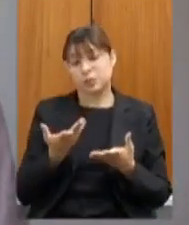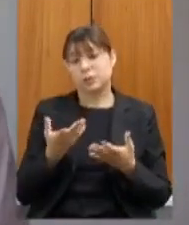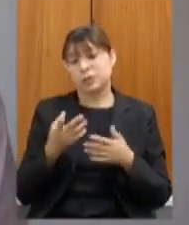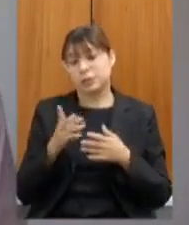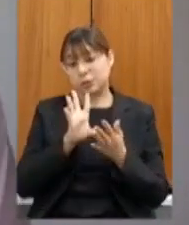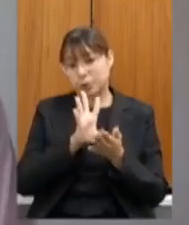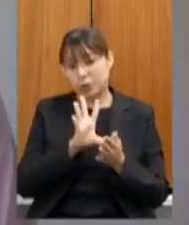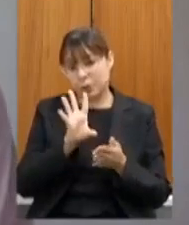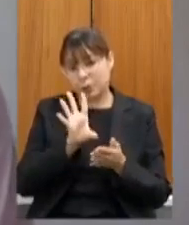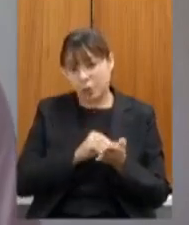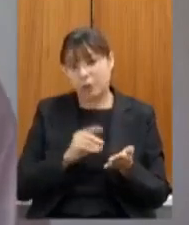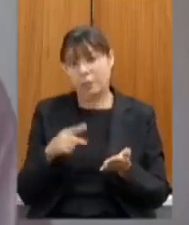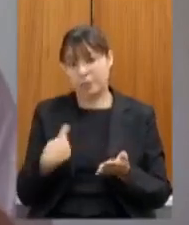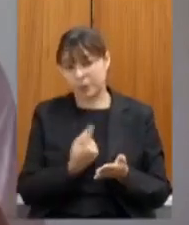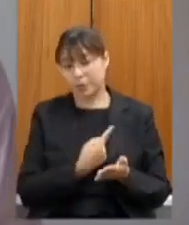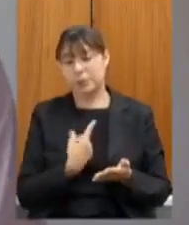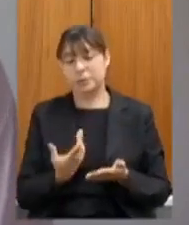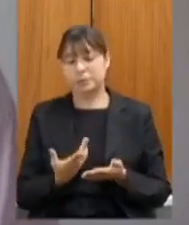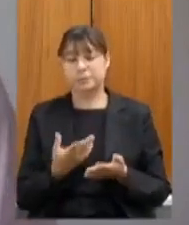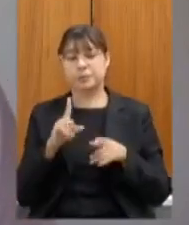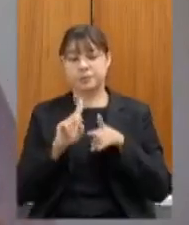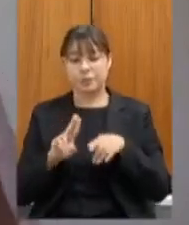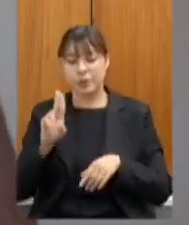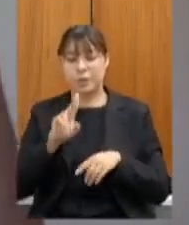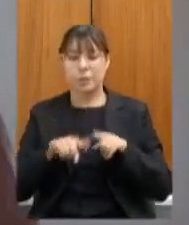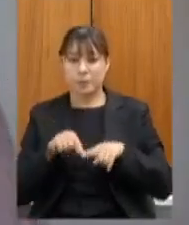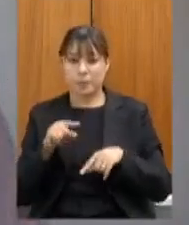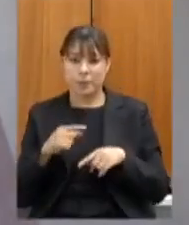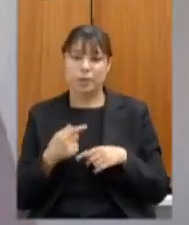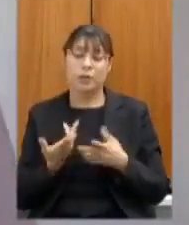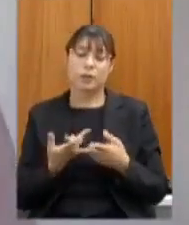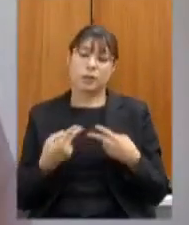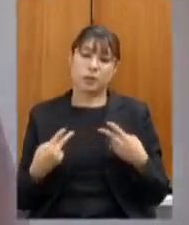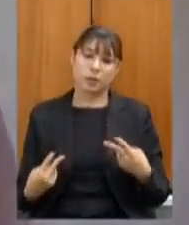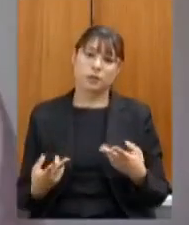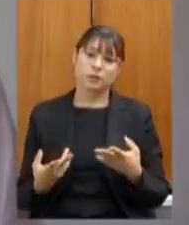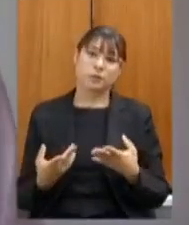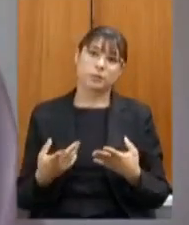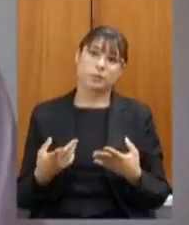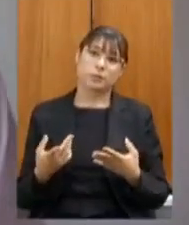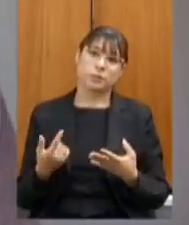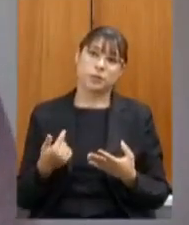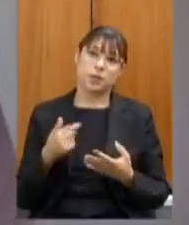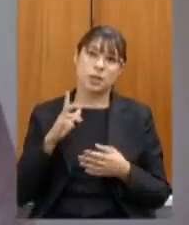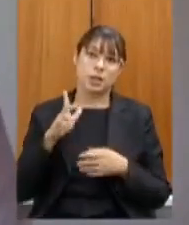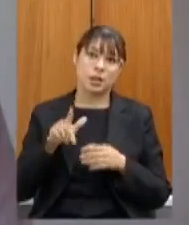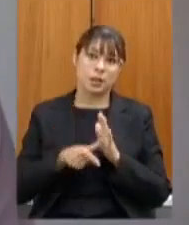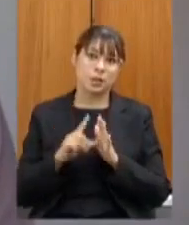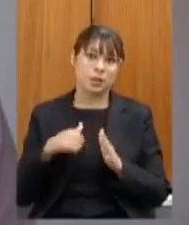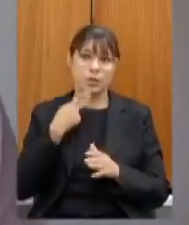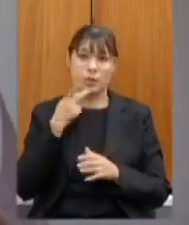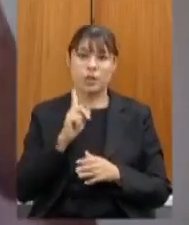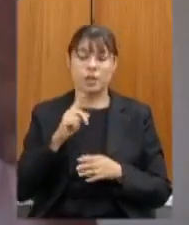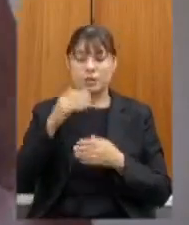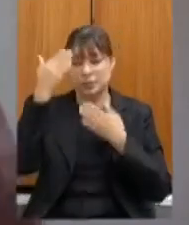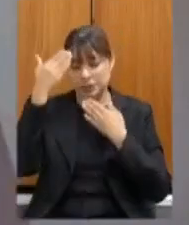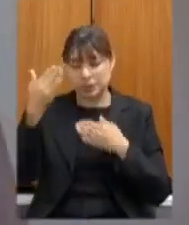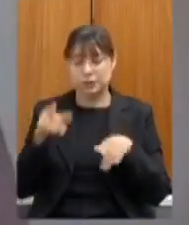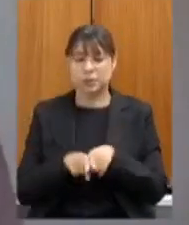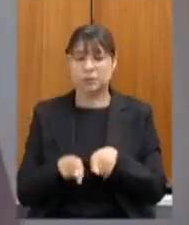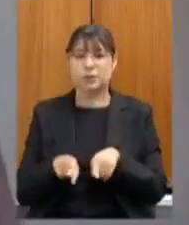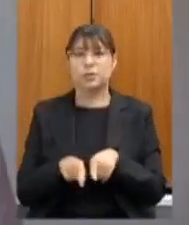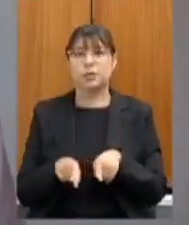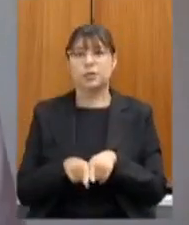sobre essa aproximação esse uso do material que inclusive foi desenvolvido olha a falha minha eu não tinha comentado ainda agradecido também